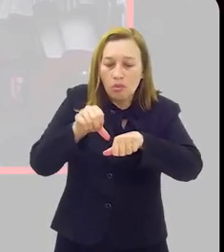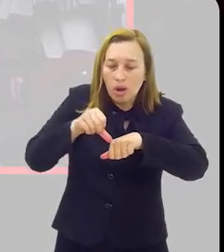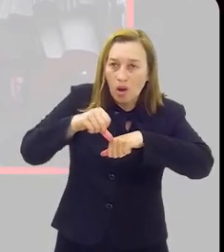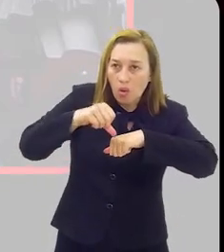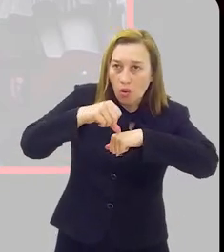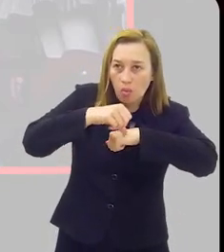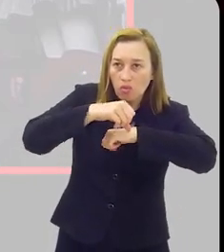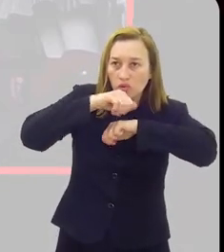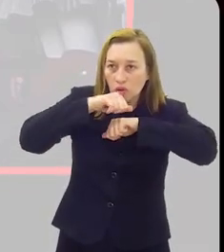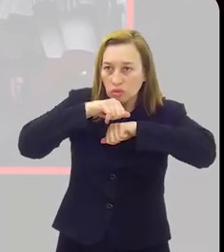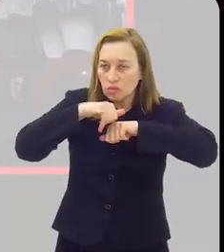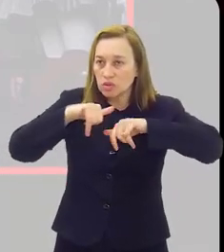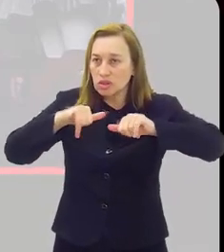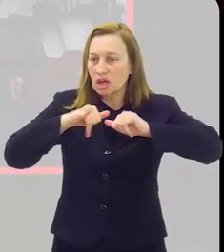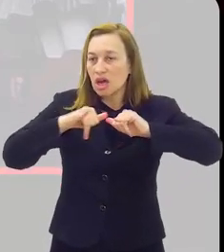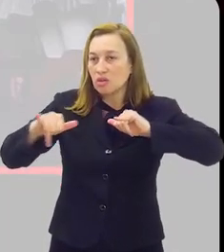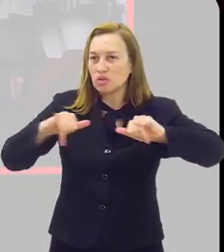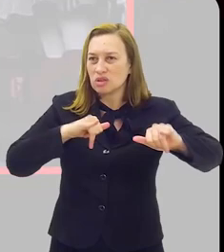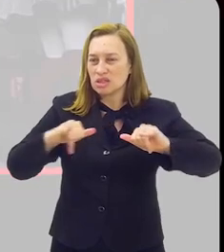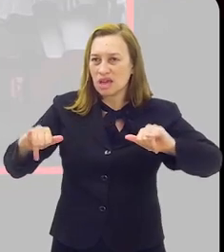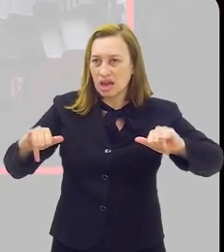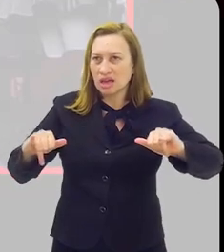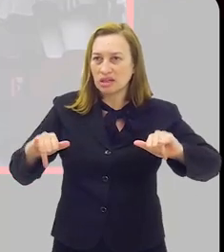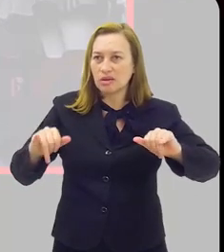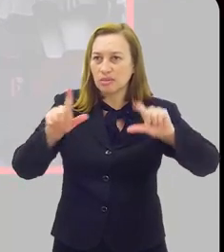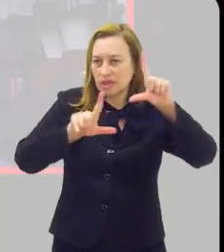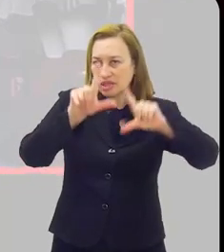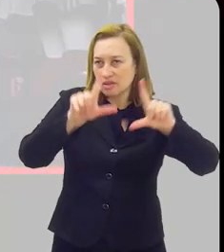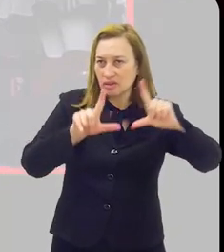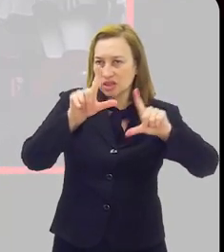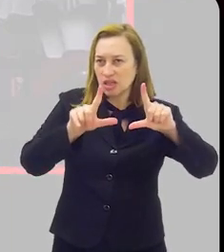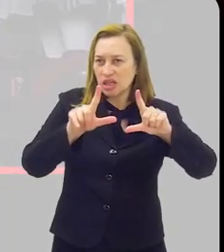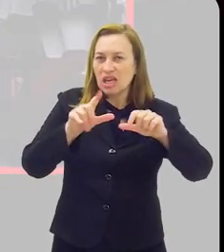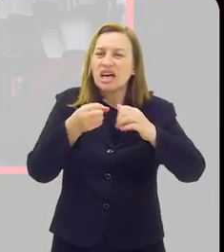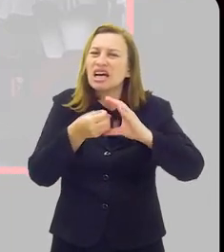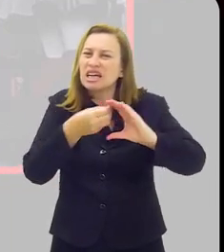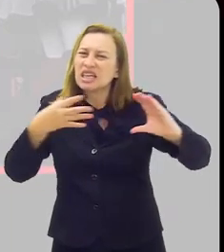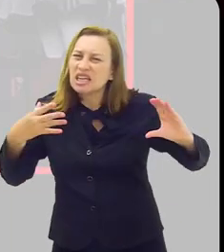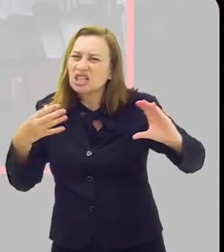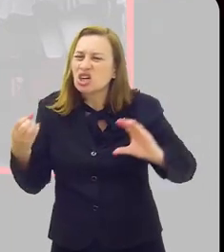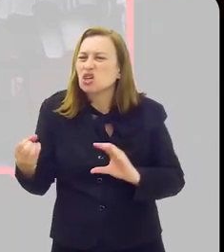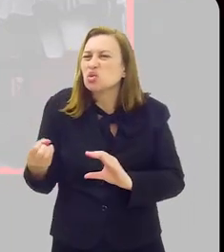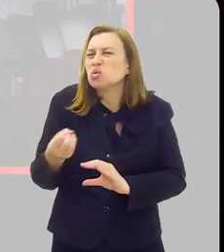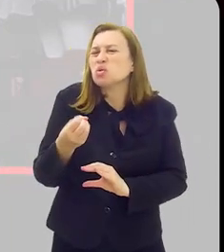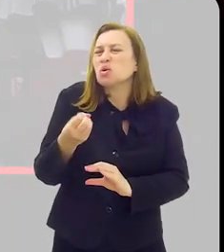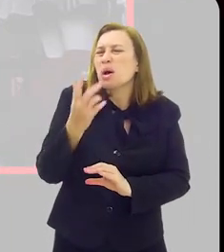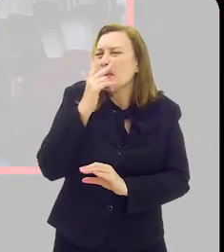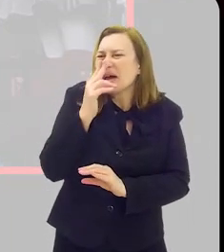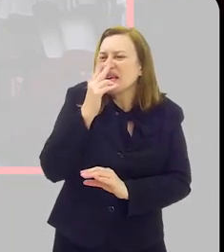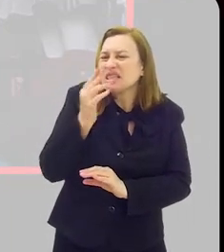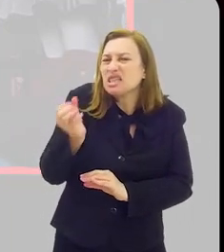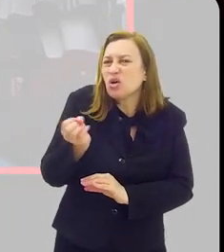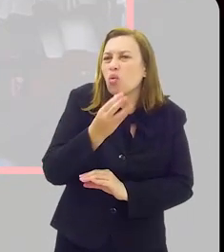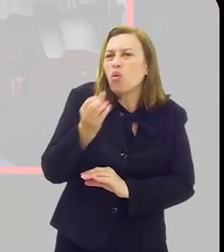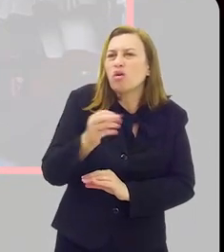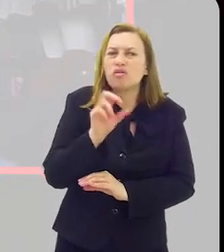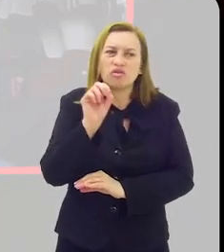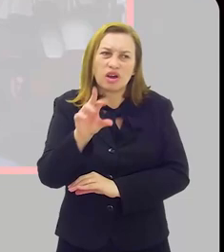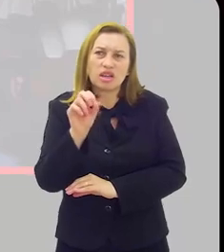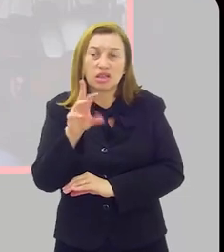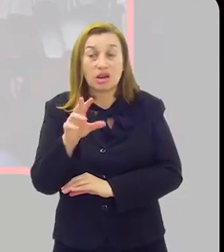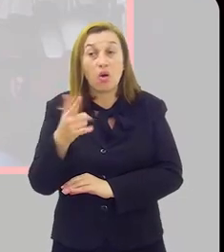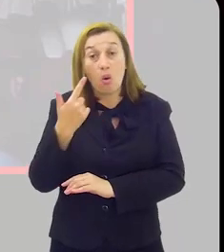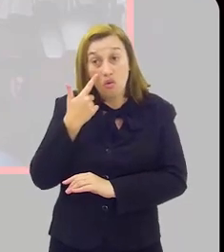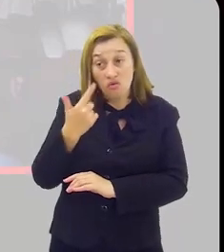noticiada pela imprensa, ela foi noticiada com as características muito parecidas a essas novas variantes, né? Olha, ela se replica